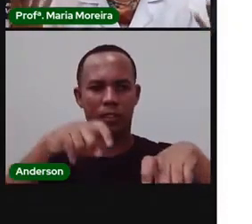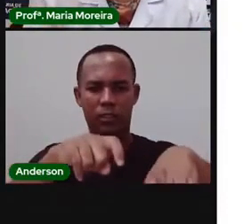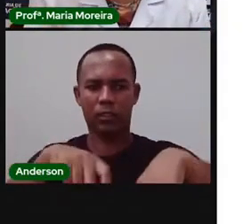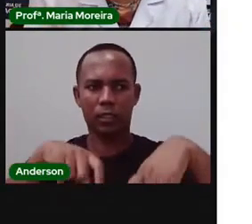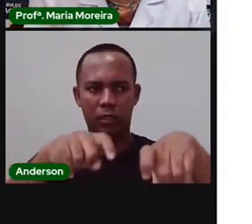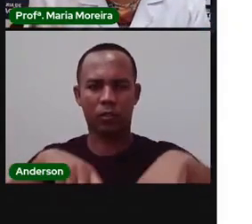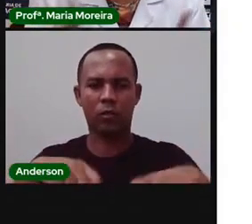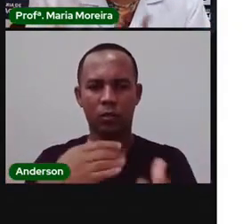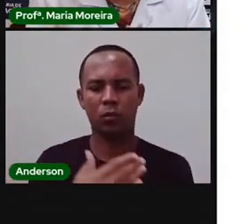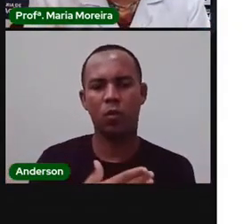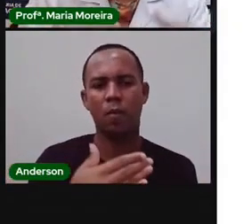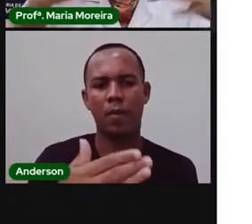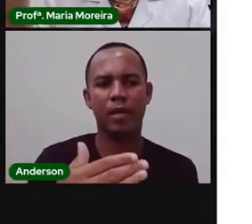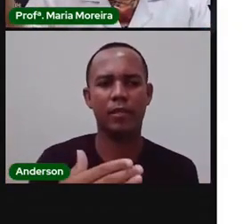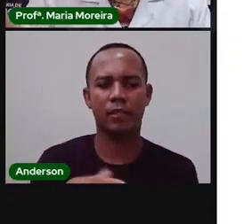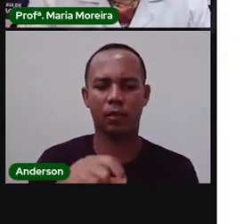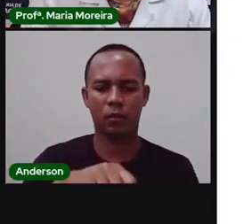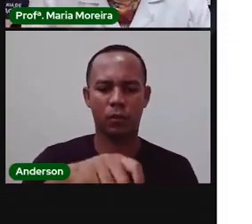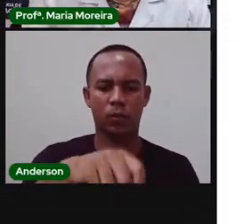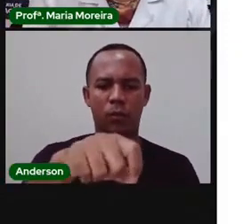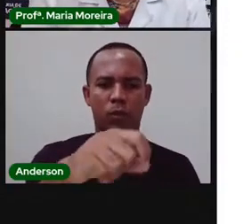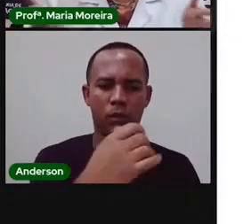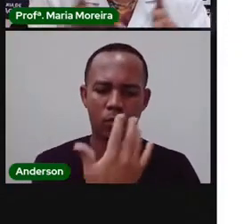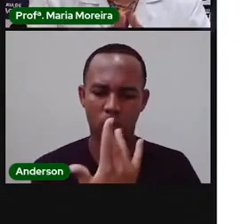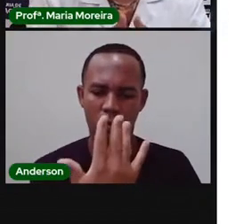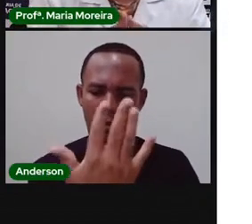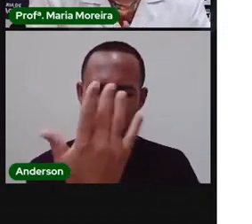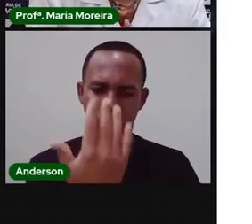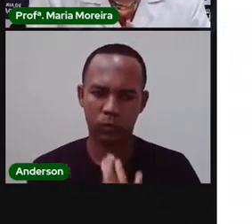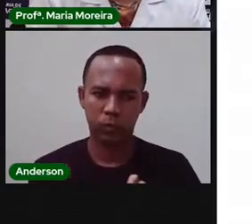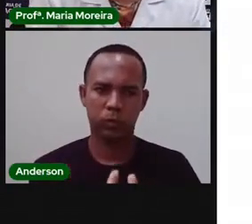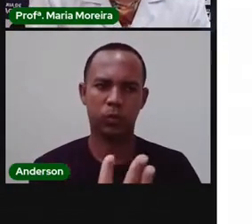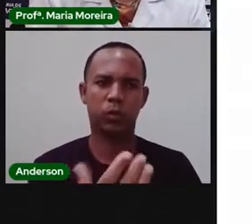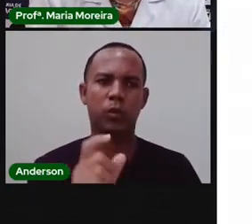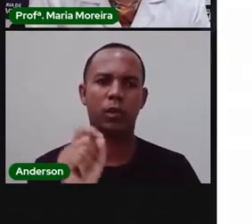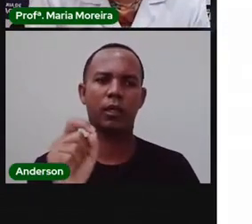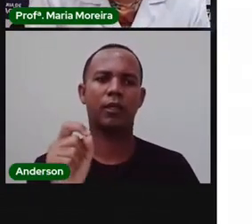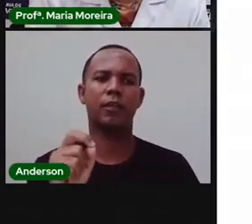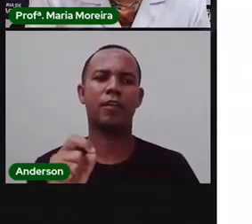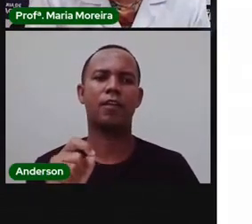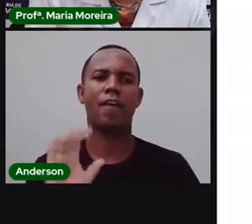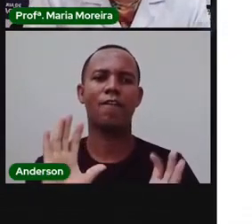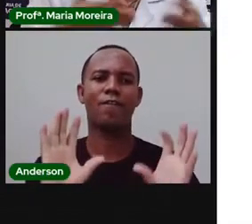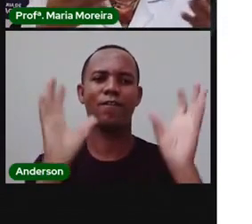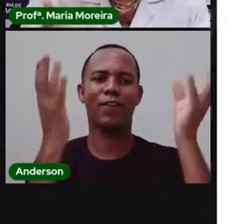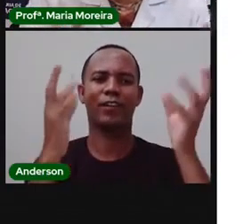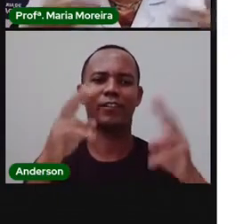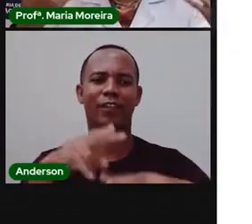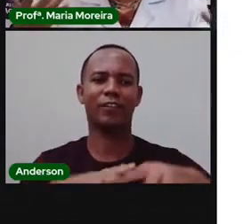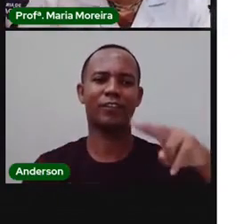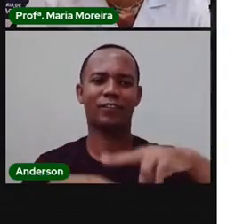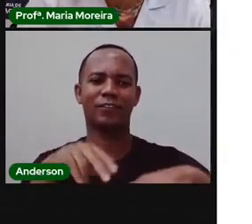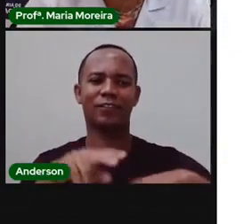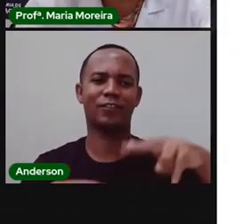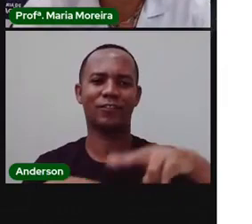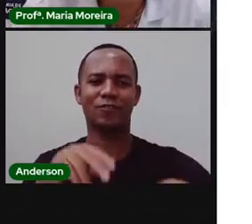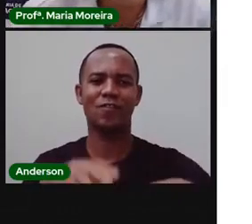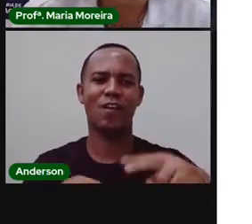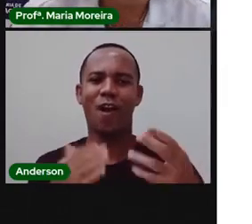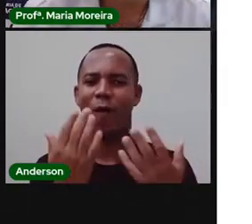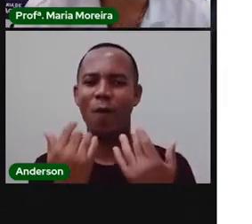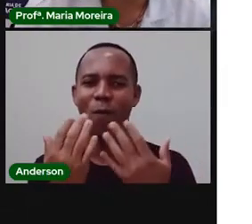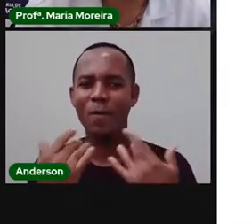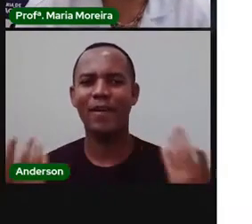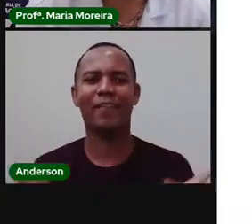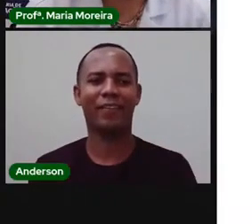começam a plantar para que o quê? Sejam vendidas na época do quê? Do São João, né? O milho que a gente consome lá e o